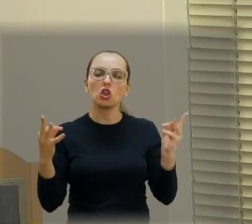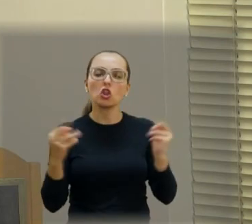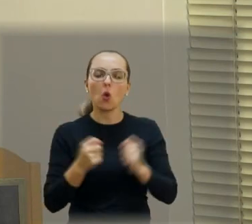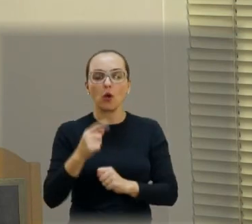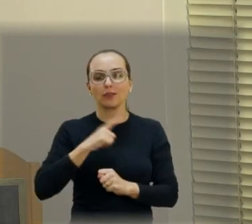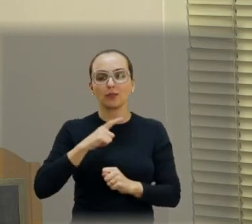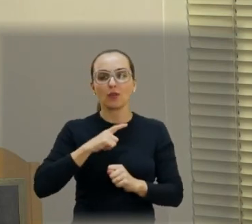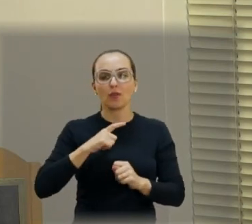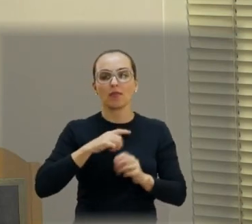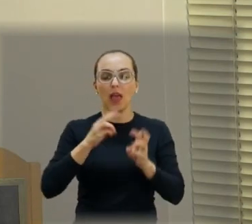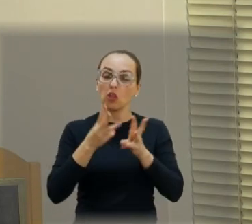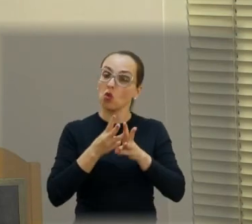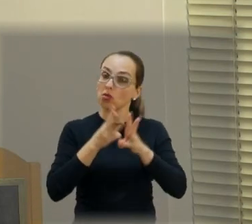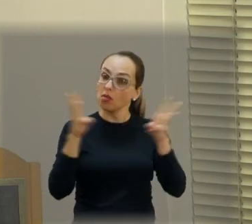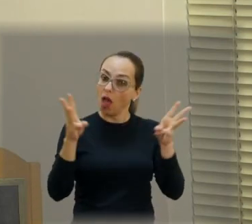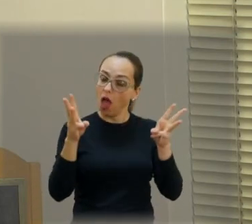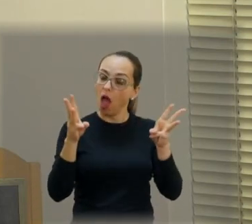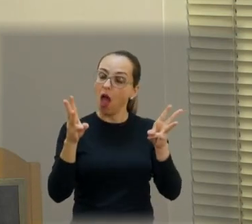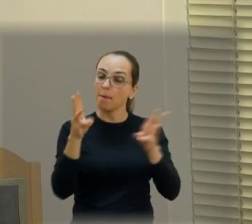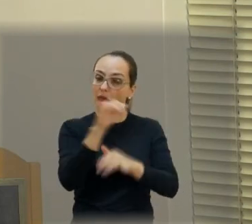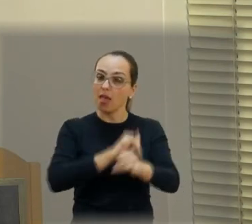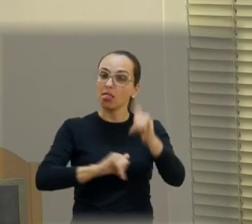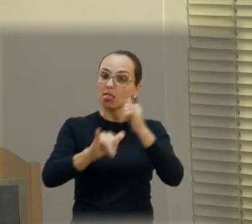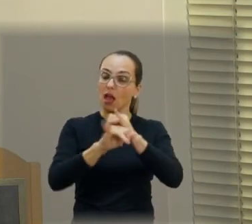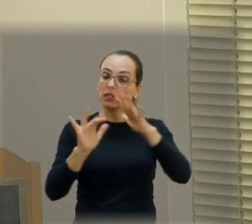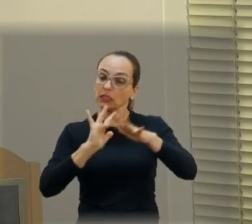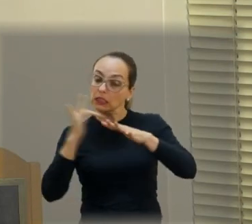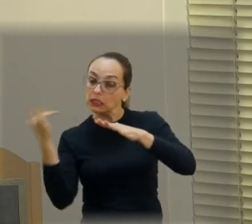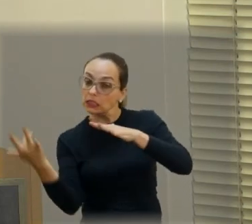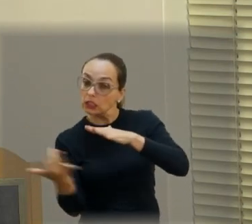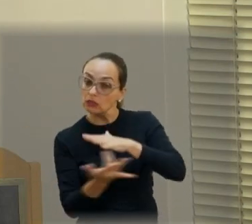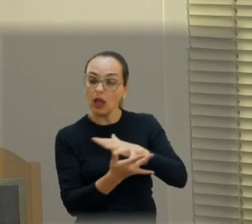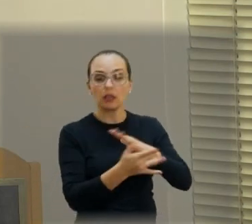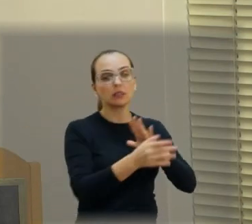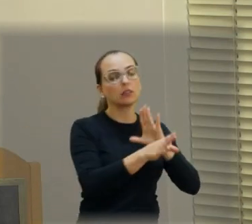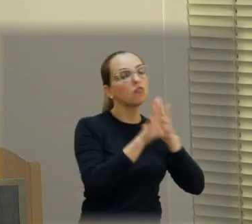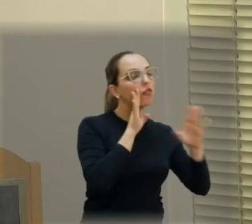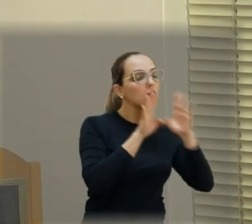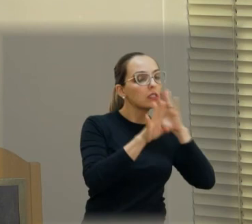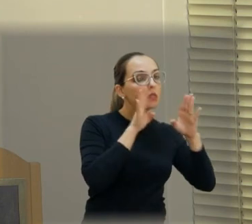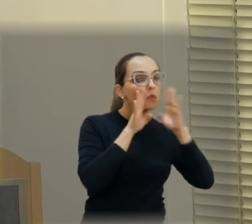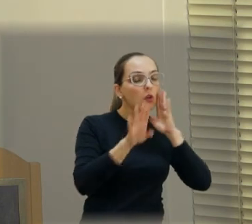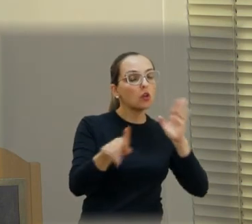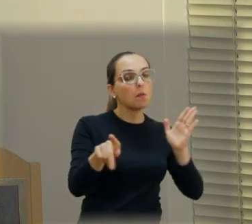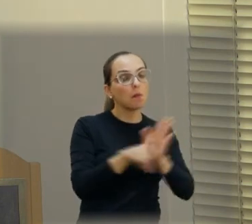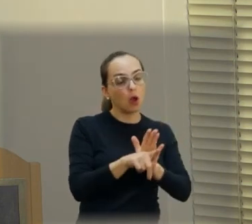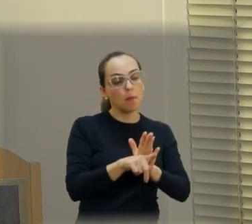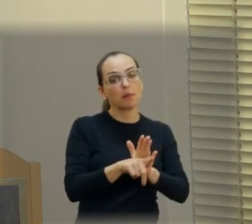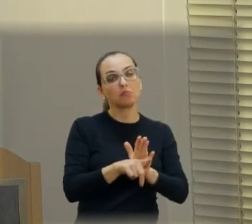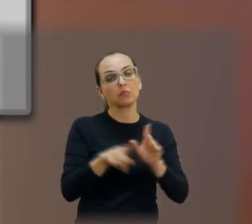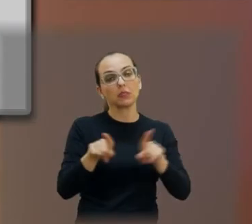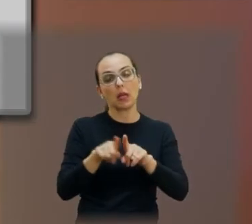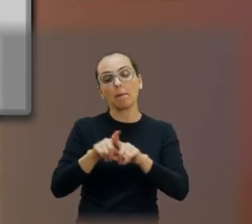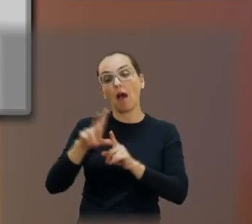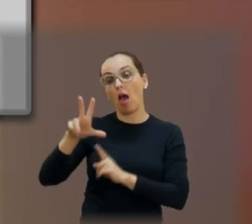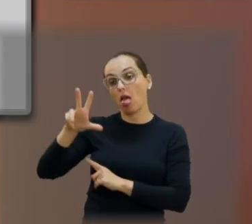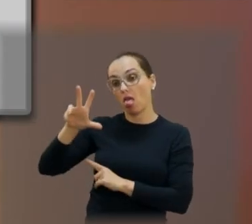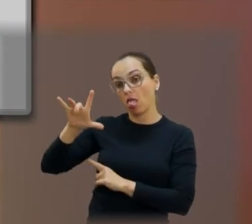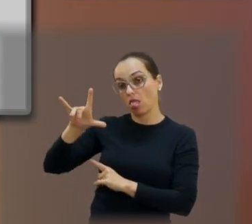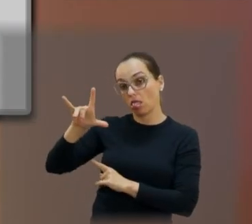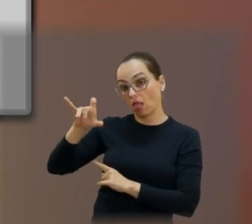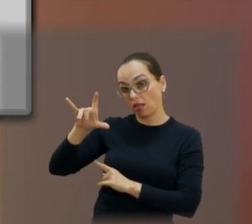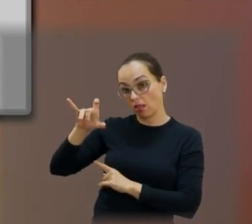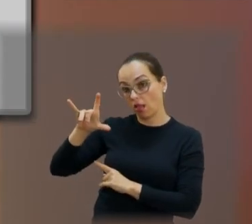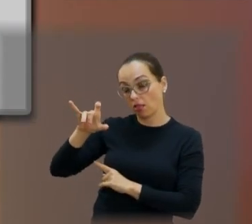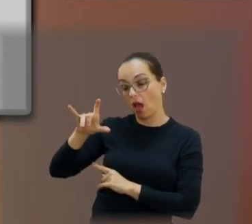expediente, você pode conferir nas nossas redes sociais, principalmente em facebook.com.br Rafael de Angeli, também no Instagram, rafael